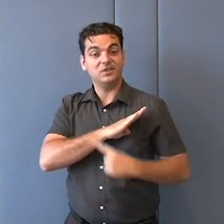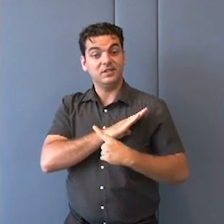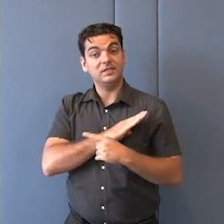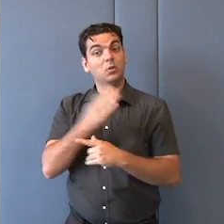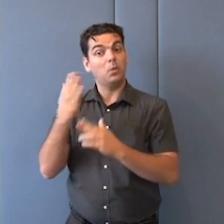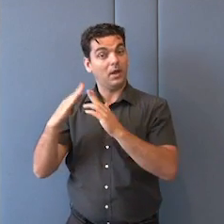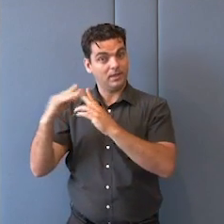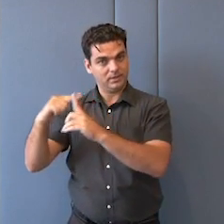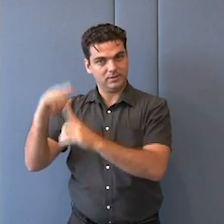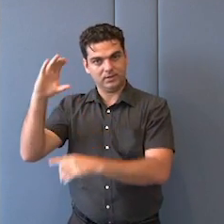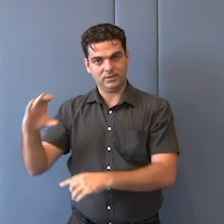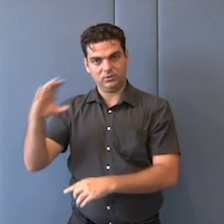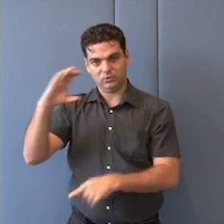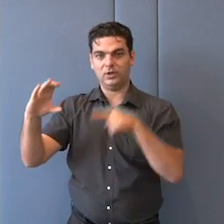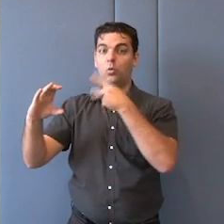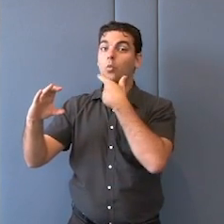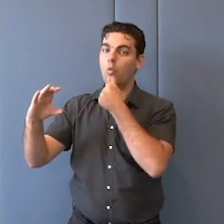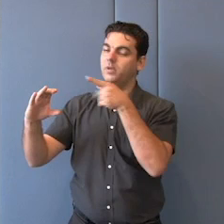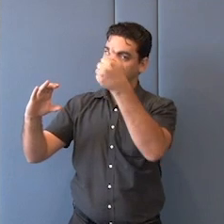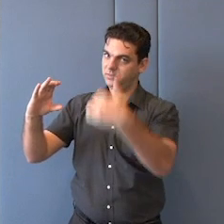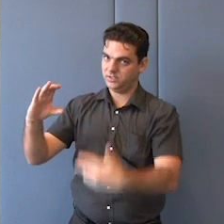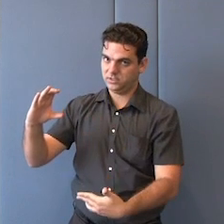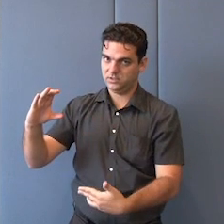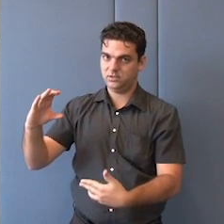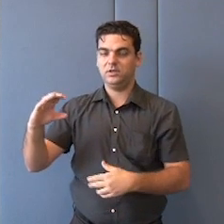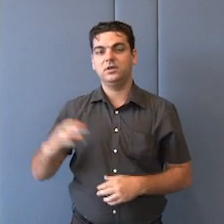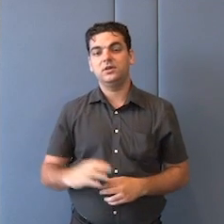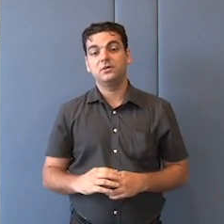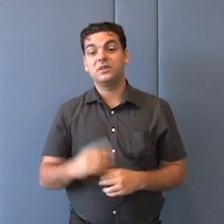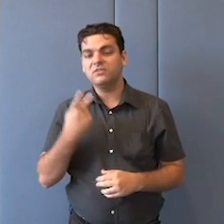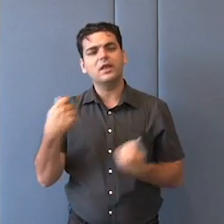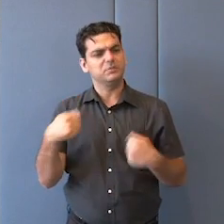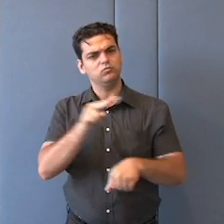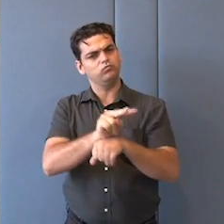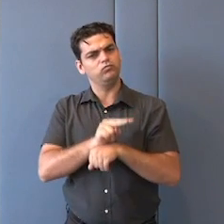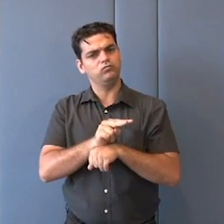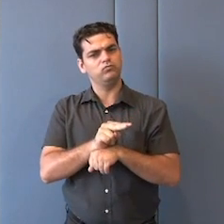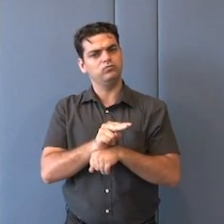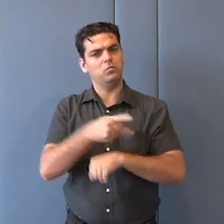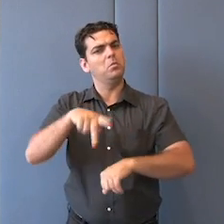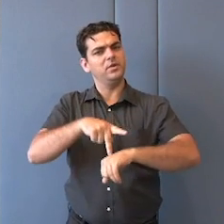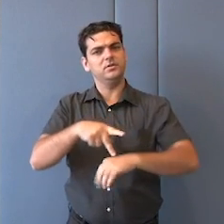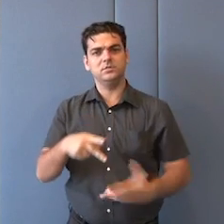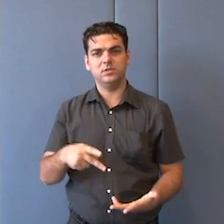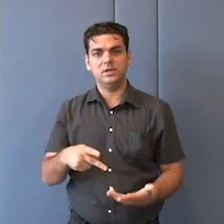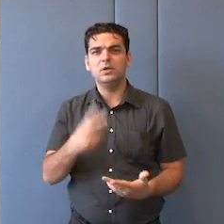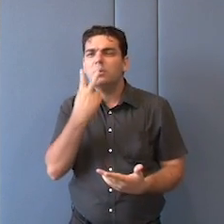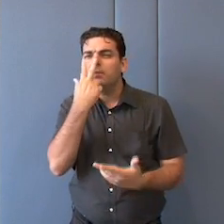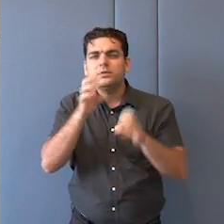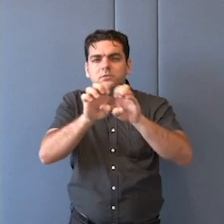Católica, porque isso já chama atenção para uma certa tensão estrutural, estrutural que existe